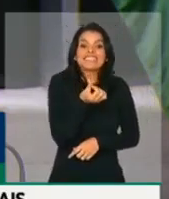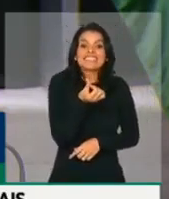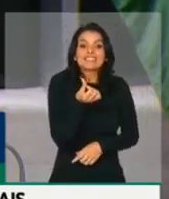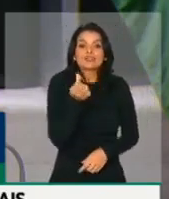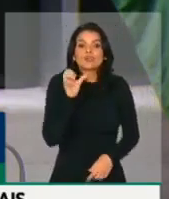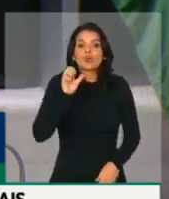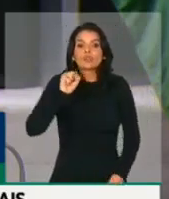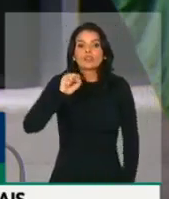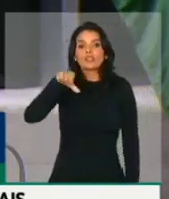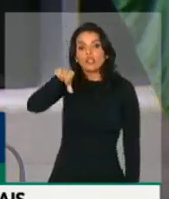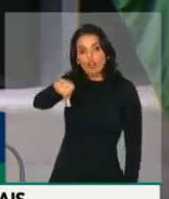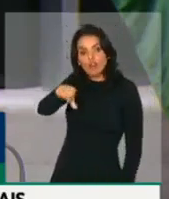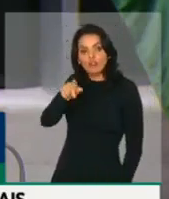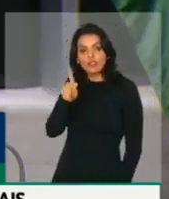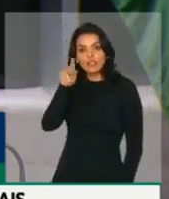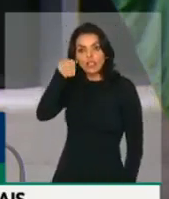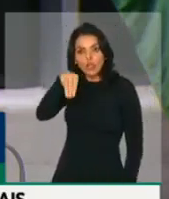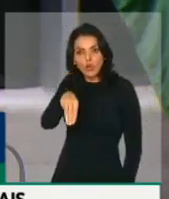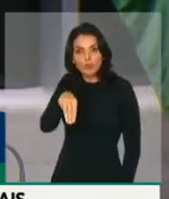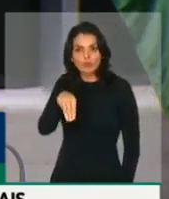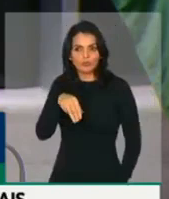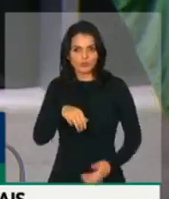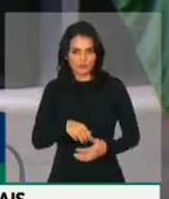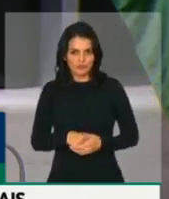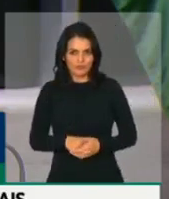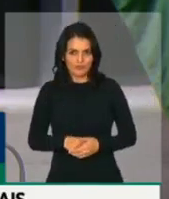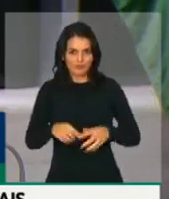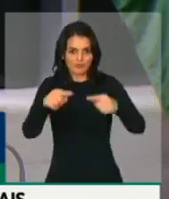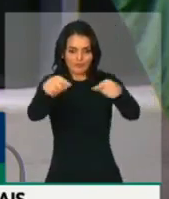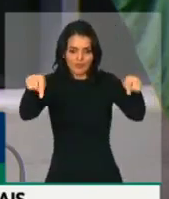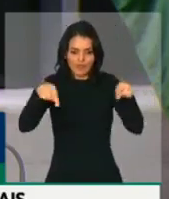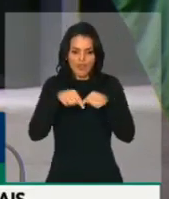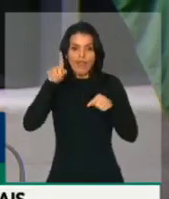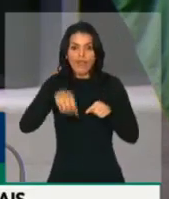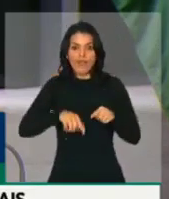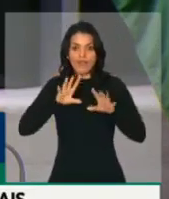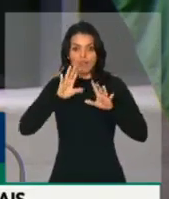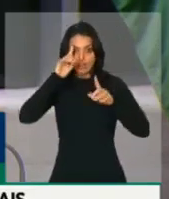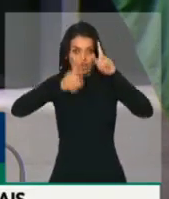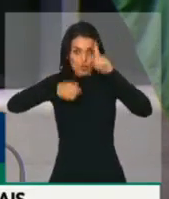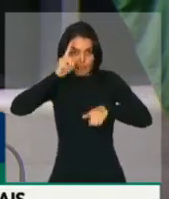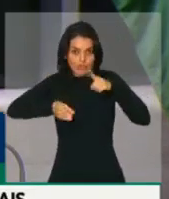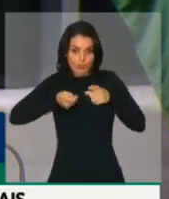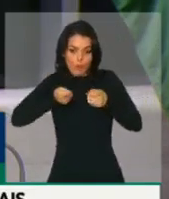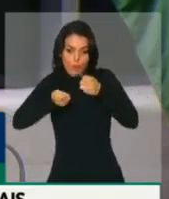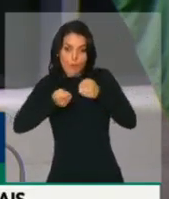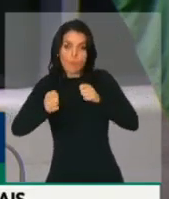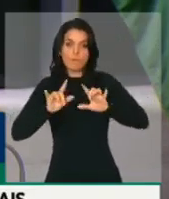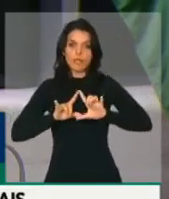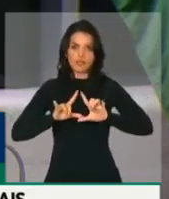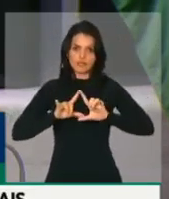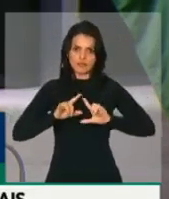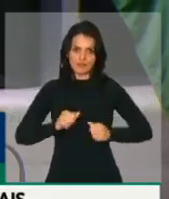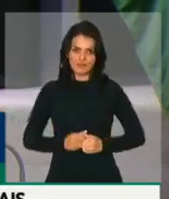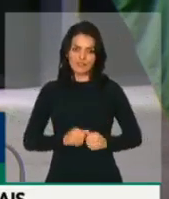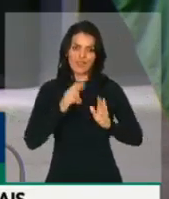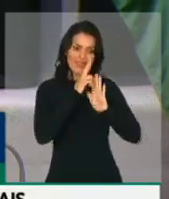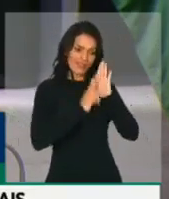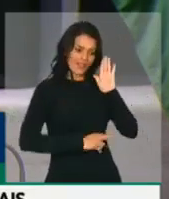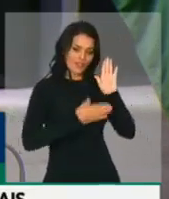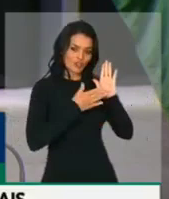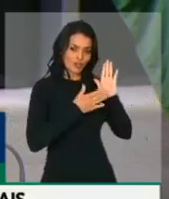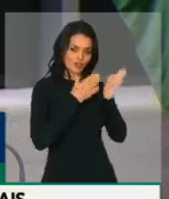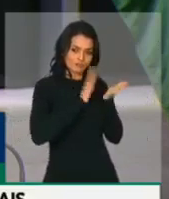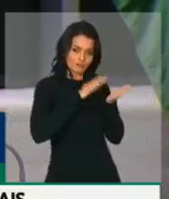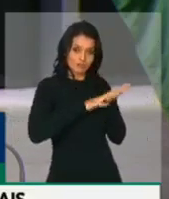689 quilômetros quadrados, deputado André Figueiredo. Indomínio da milícia. Este relatório, que está aqui na minha mão, quem